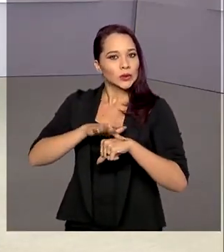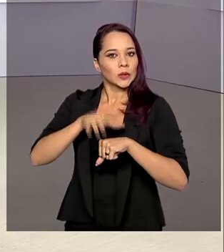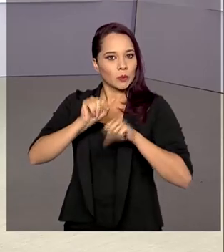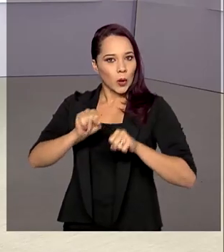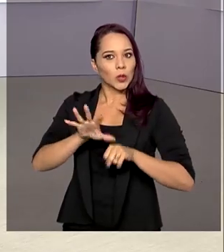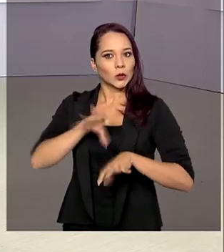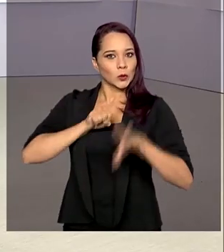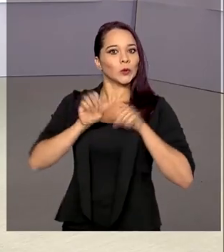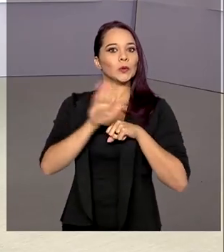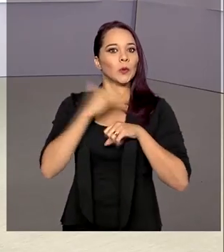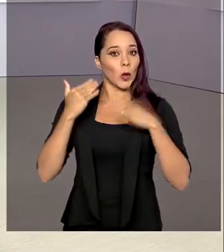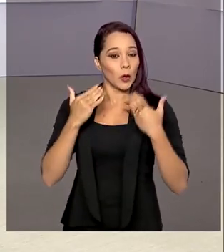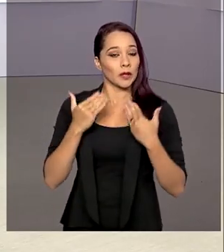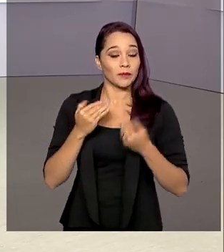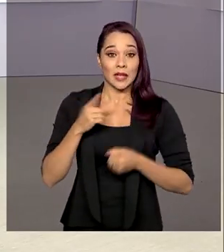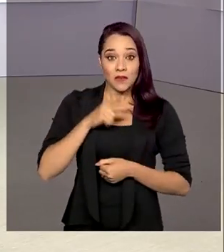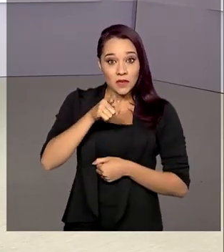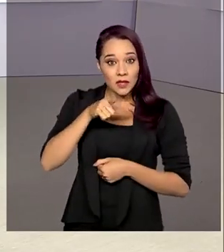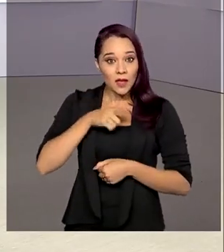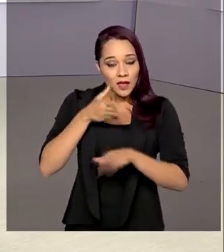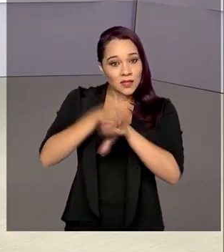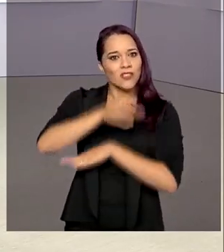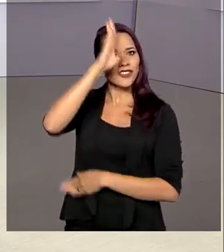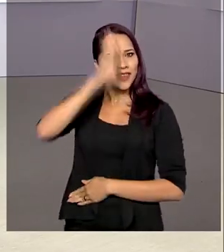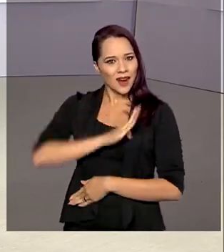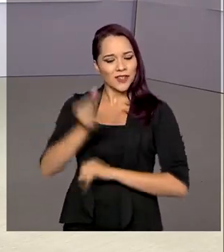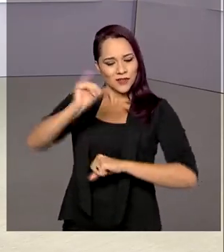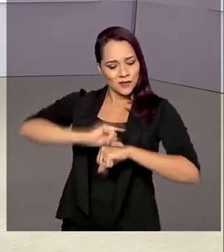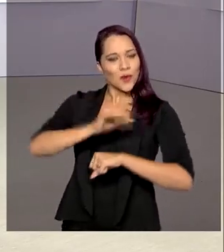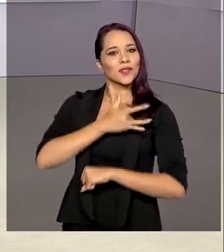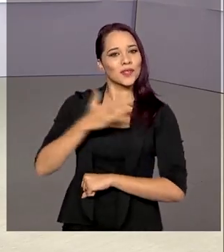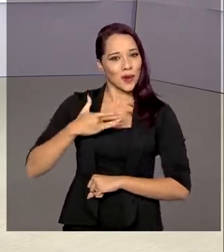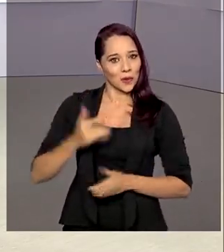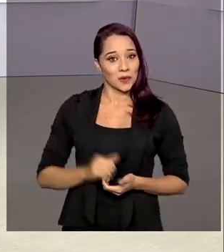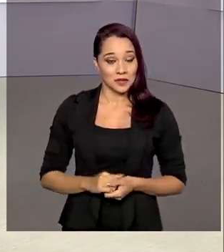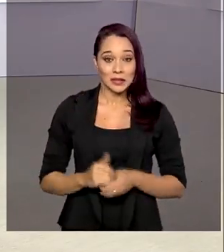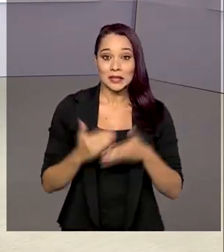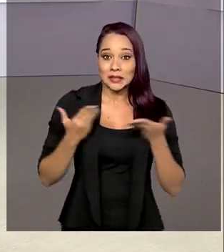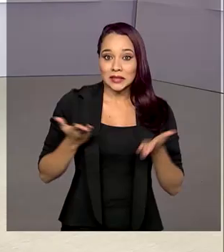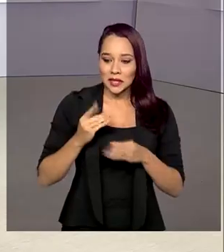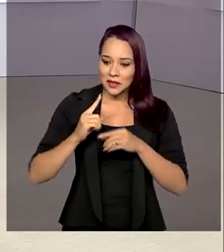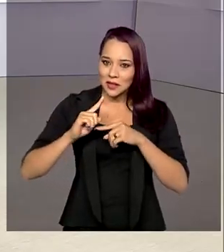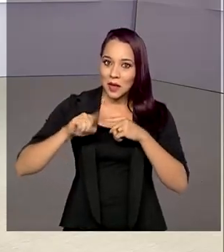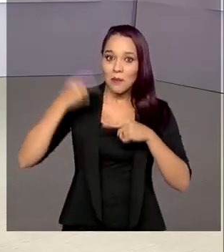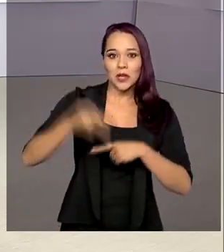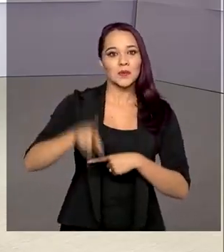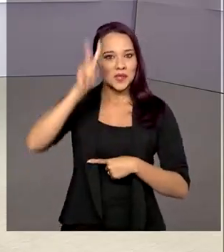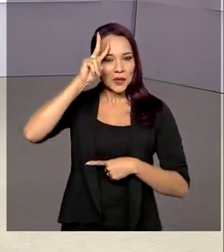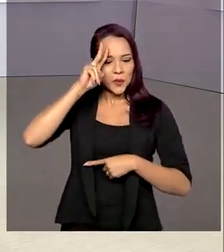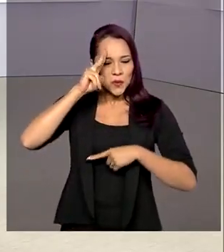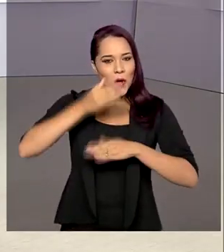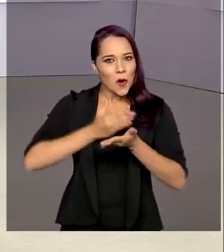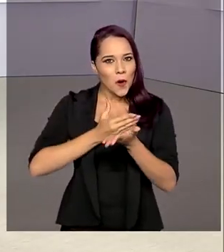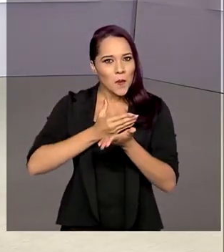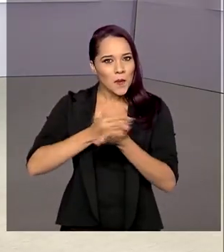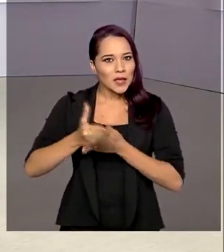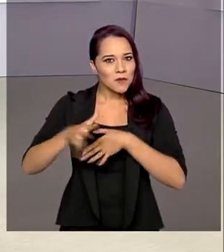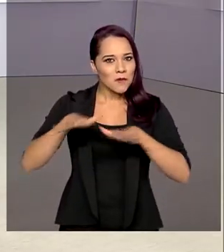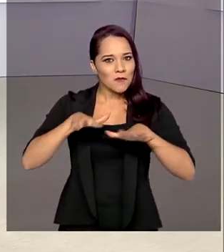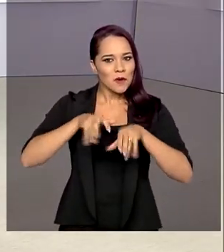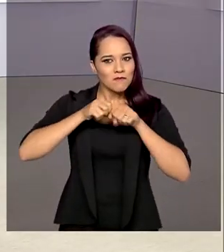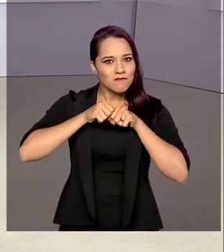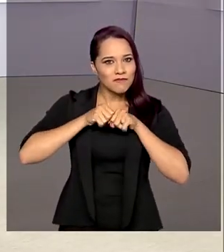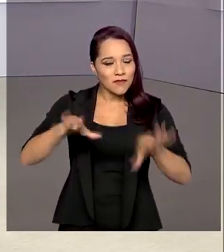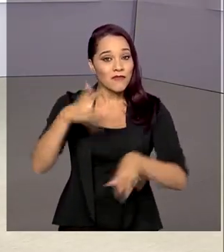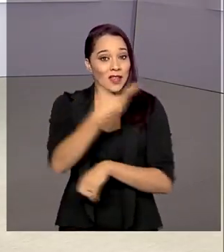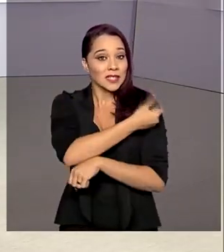Muitas delas, você tem acesso de graça nos postos de saúde. Tanto que, na próxima segunda, começa a mobilização para a